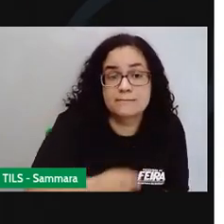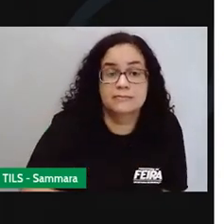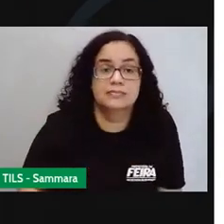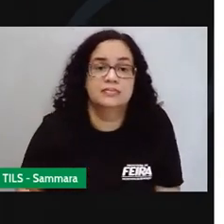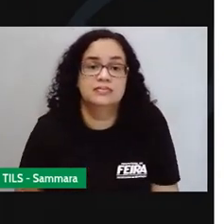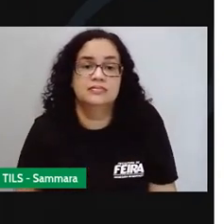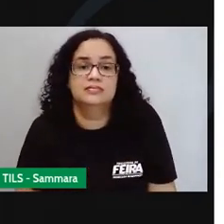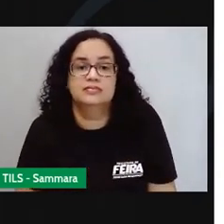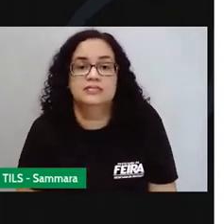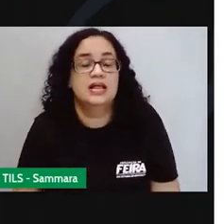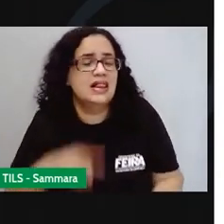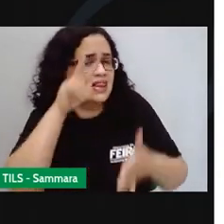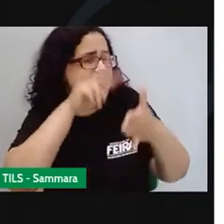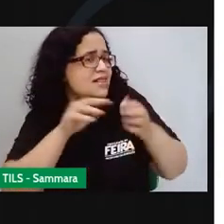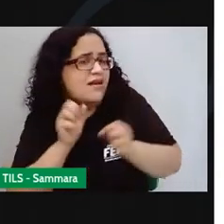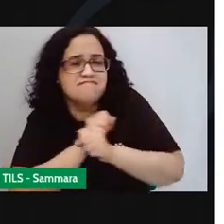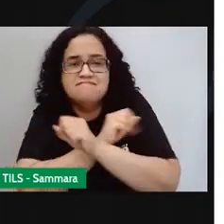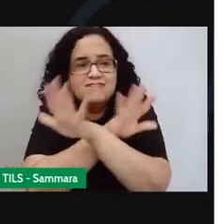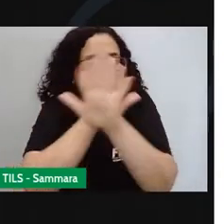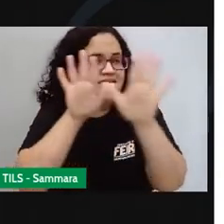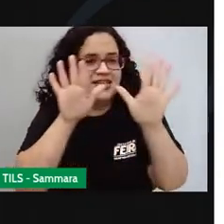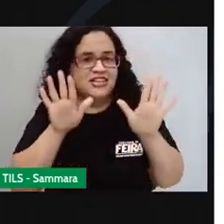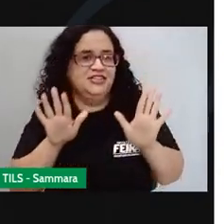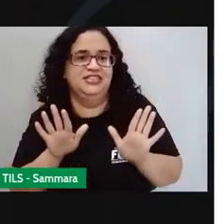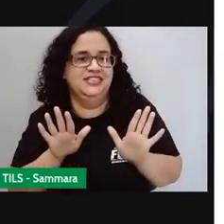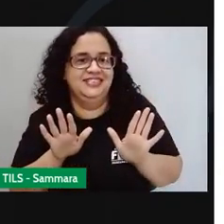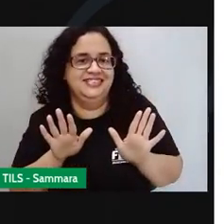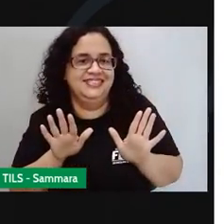Ler é maravilhoso. É mesmo.